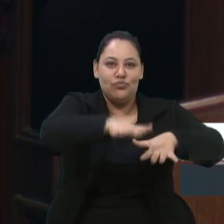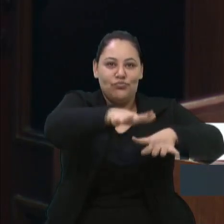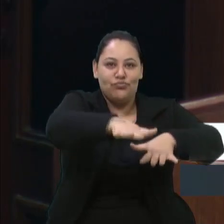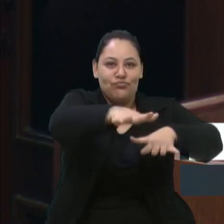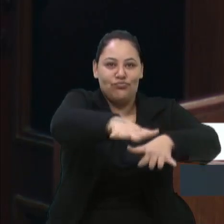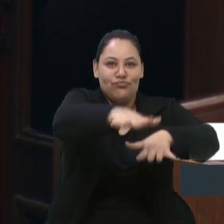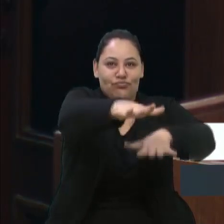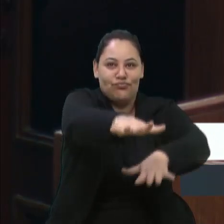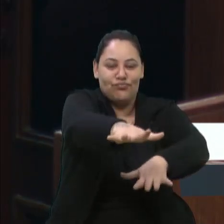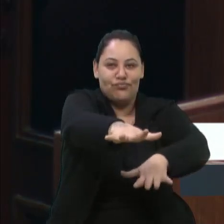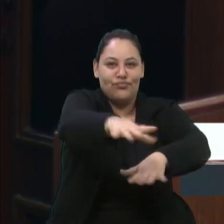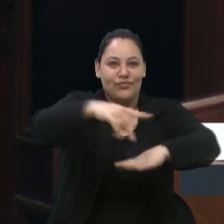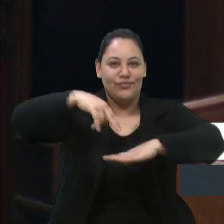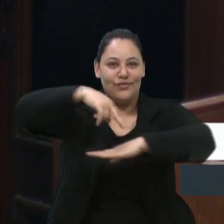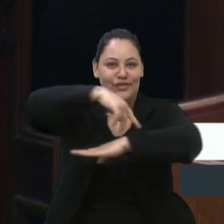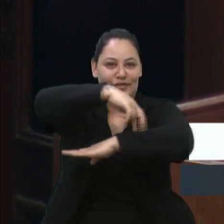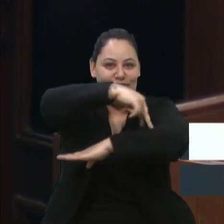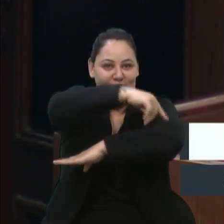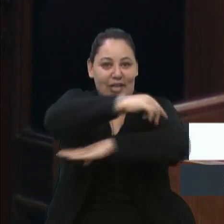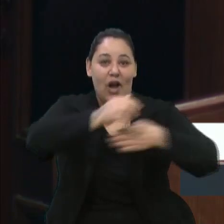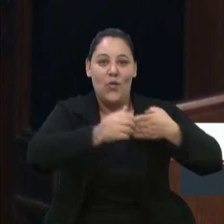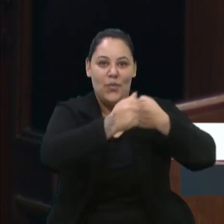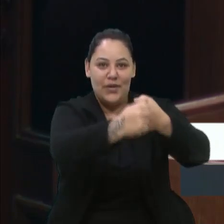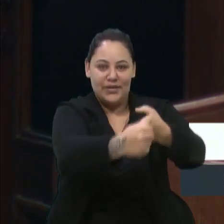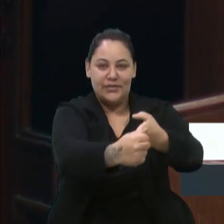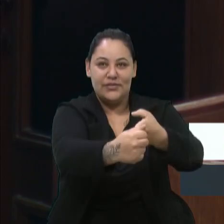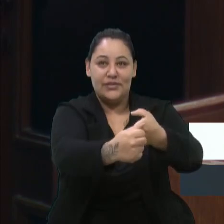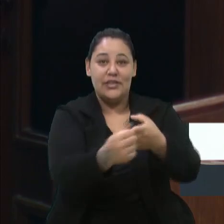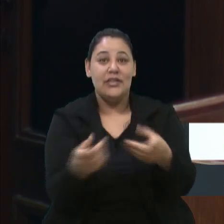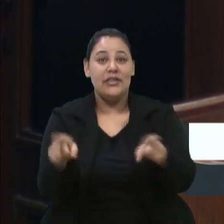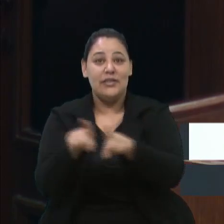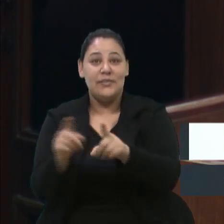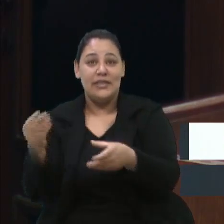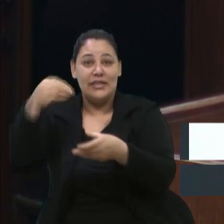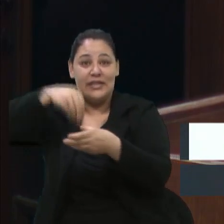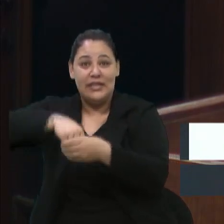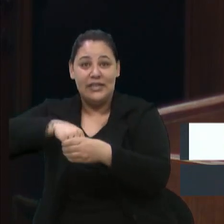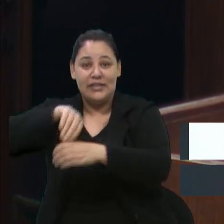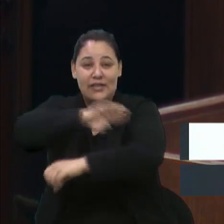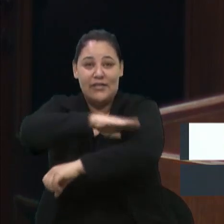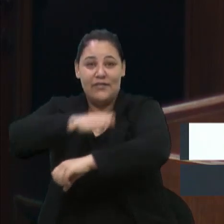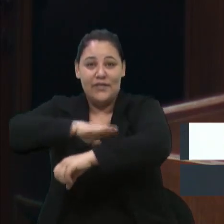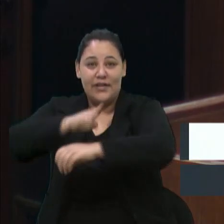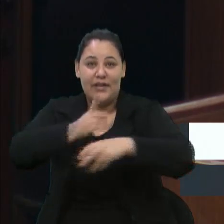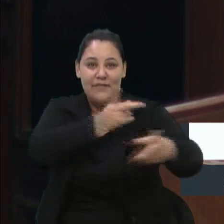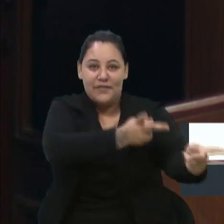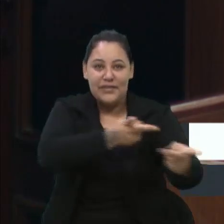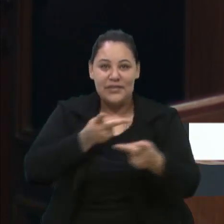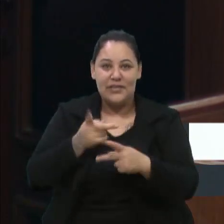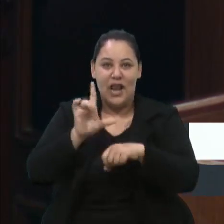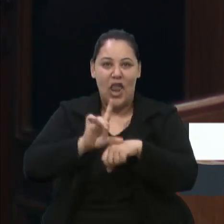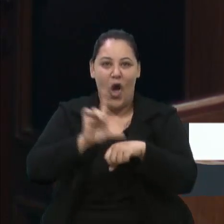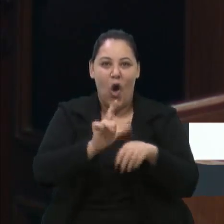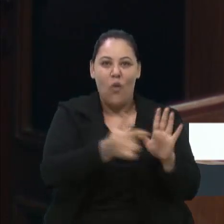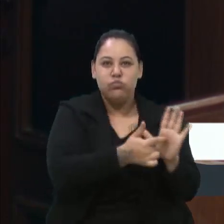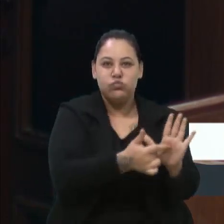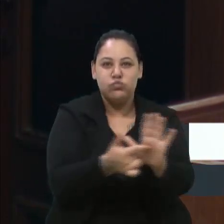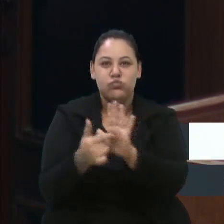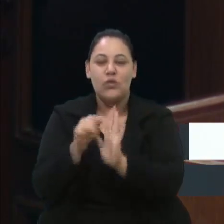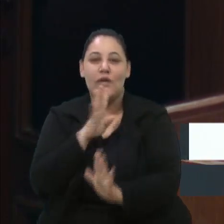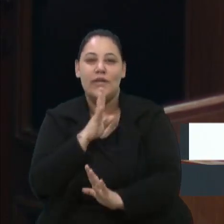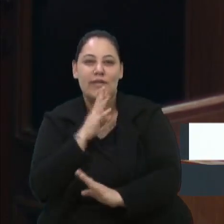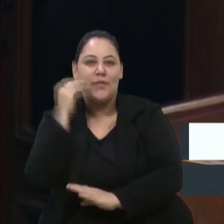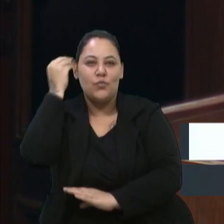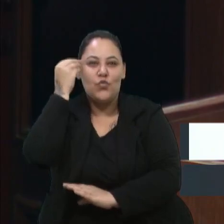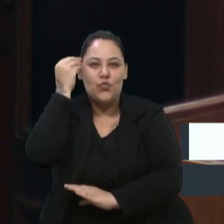e também dentro dos pavilhões da Festa da Uva, onde ele acaba indo visitar expositores, conhecer, degustar